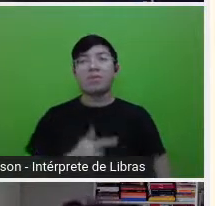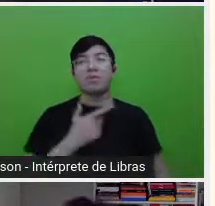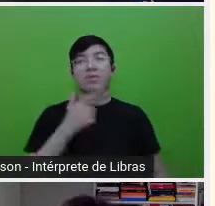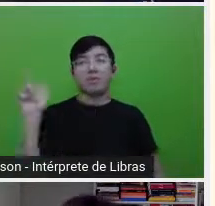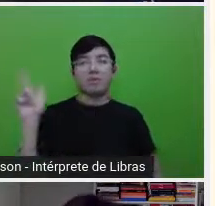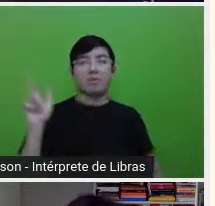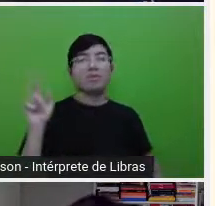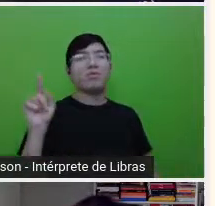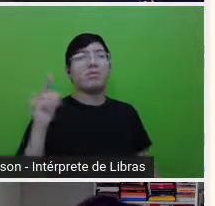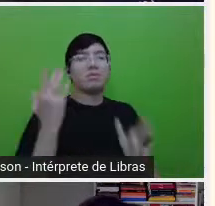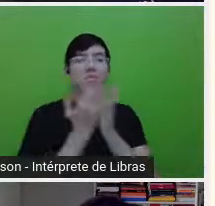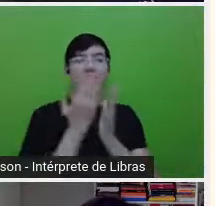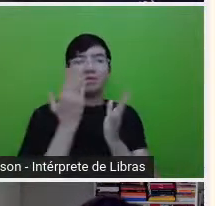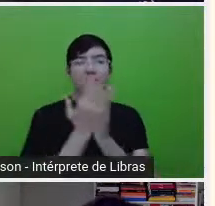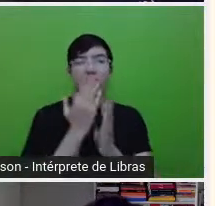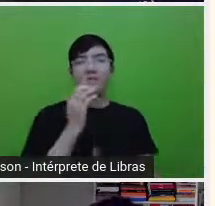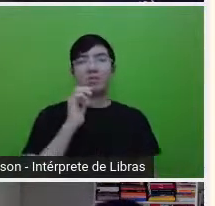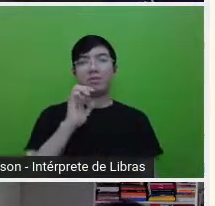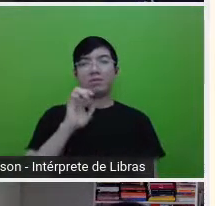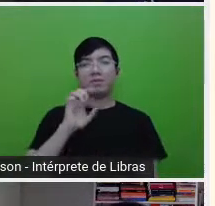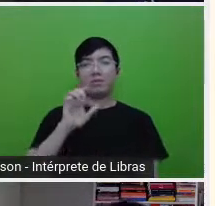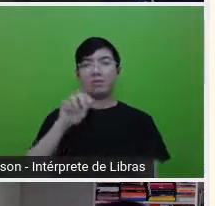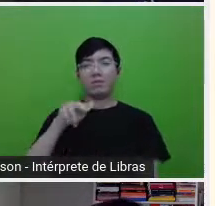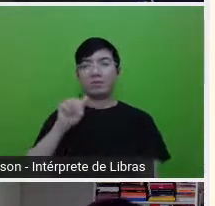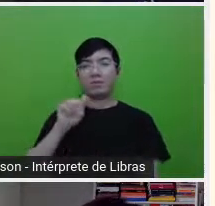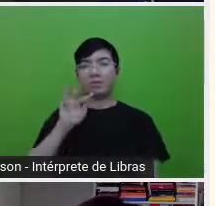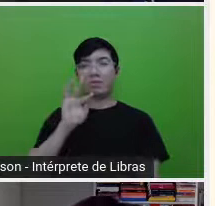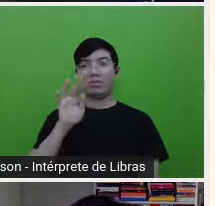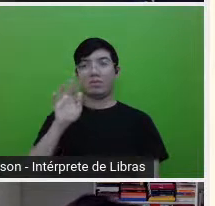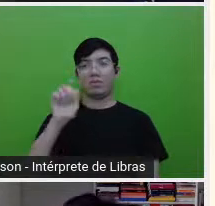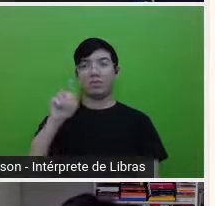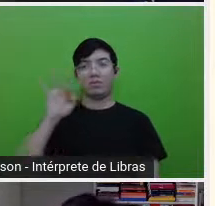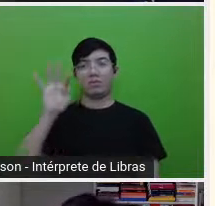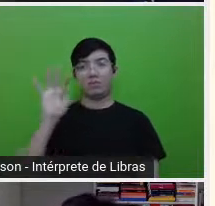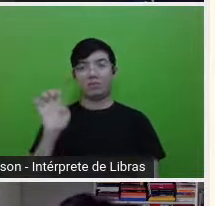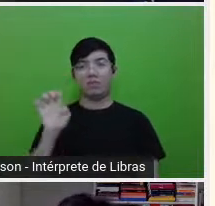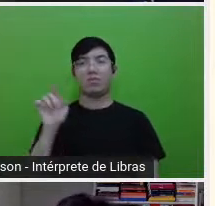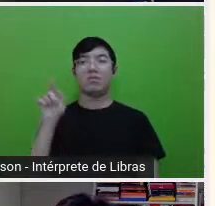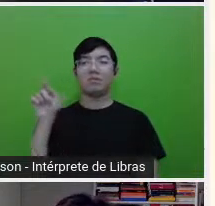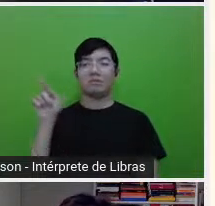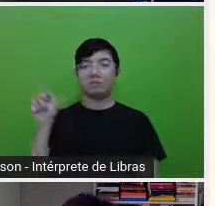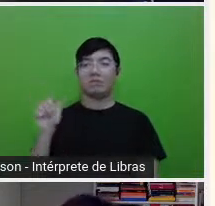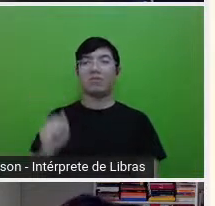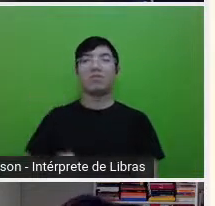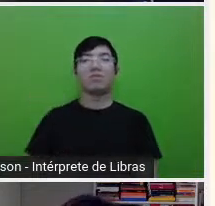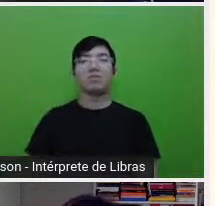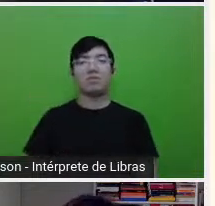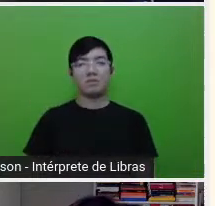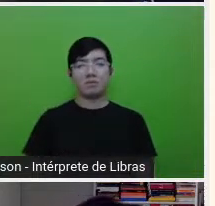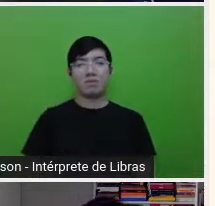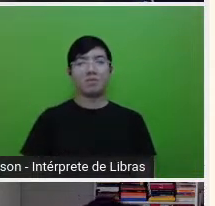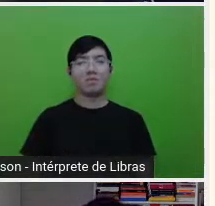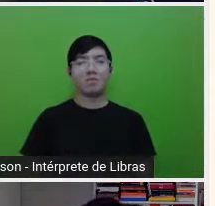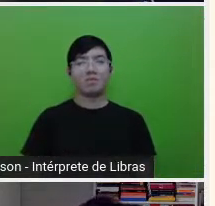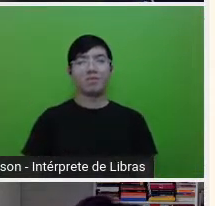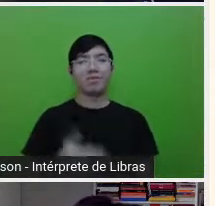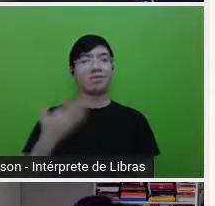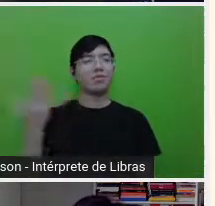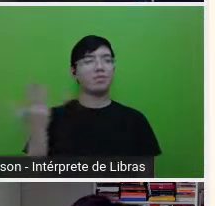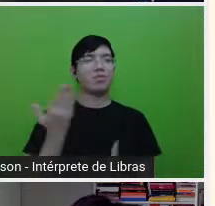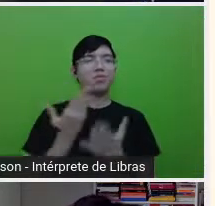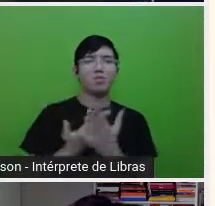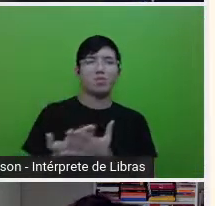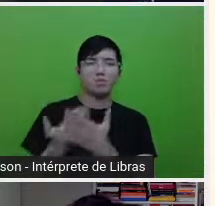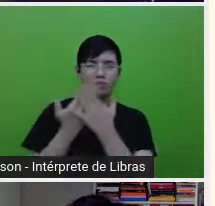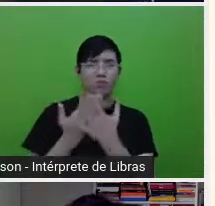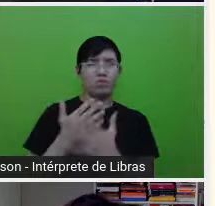experiência de ausência, que é da Fabiane Sex, de quem eu falei no início, que é uma das grandes estudiosas da